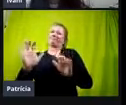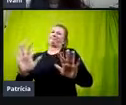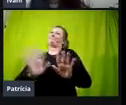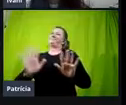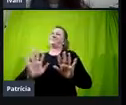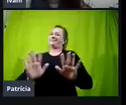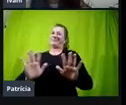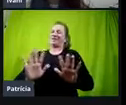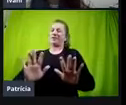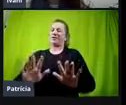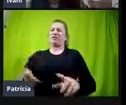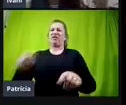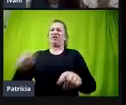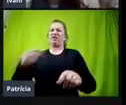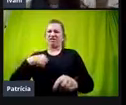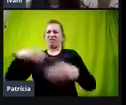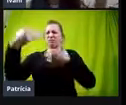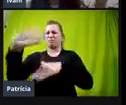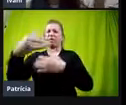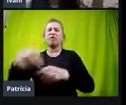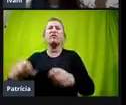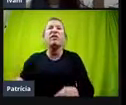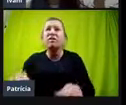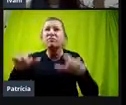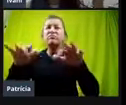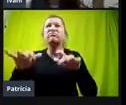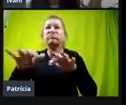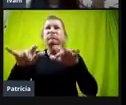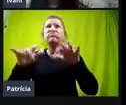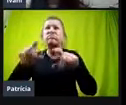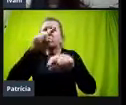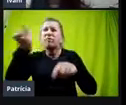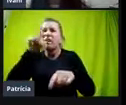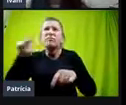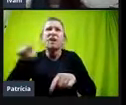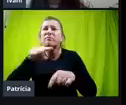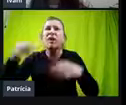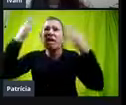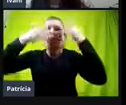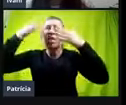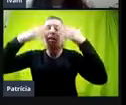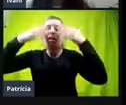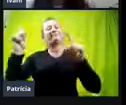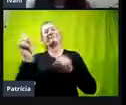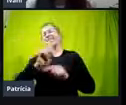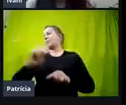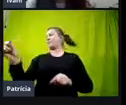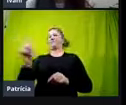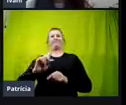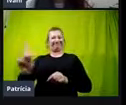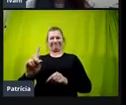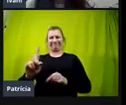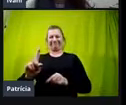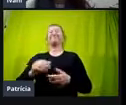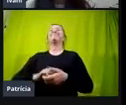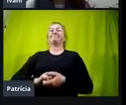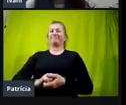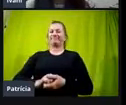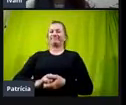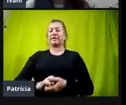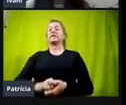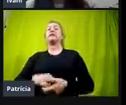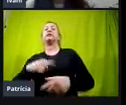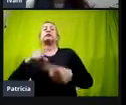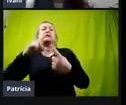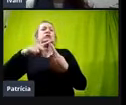Você ficar lá no meio de uma prova o leitor de tela sublinhado, sublinhado, sublinhado, sublinhado para você, né? Não, né? Tem formas